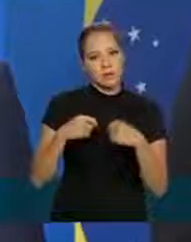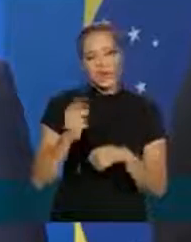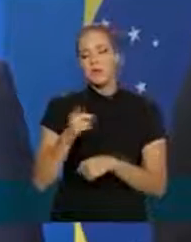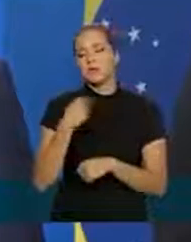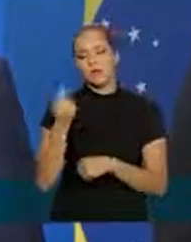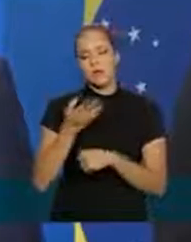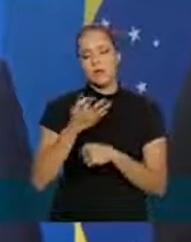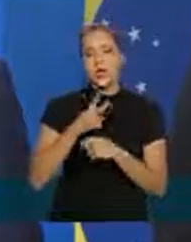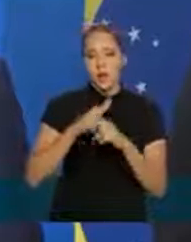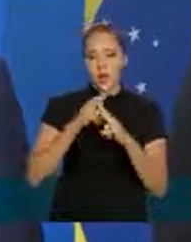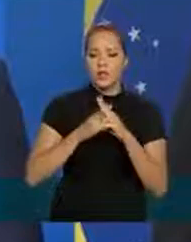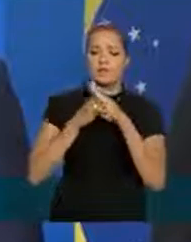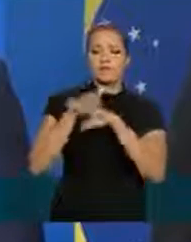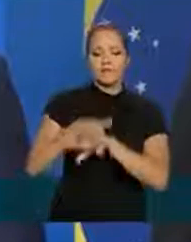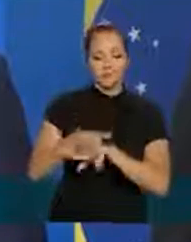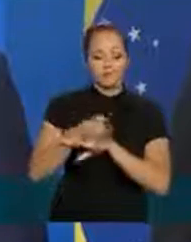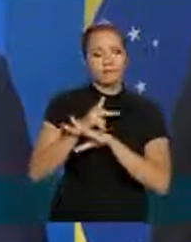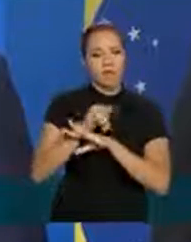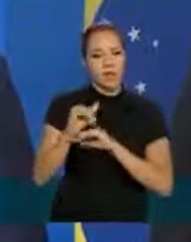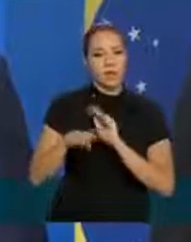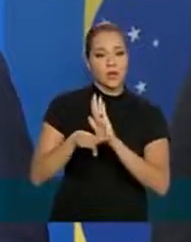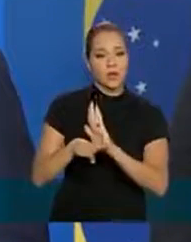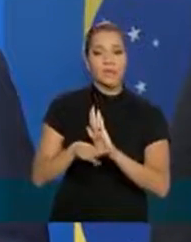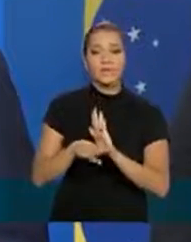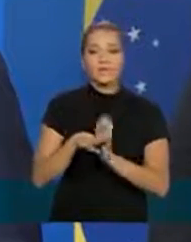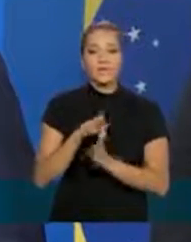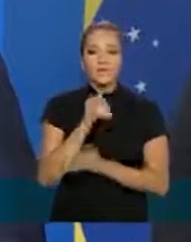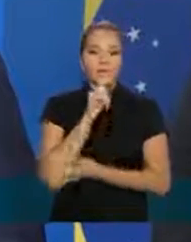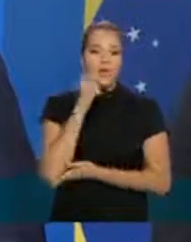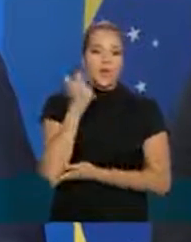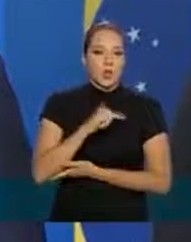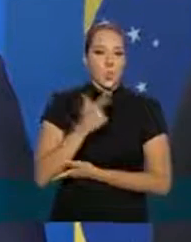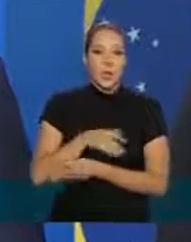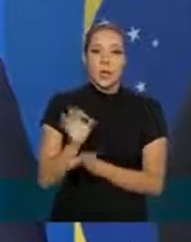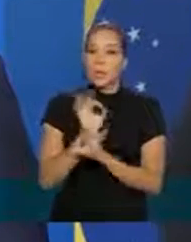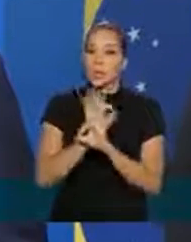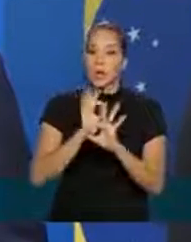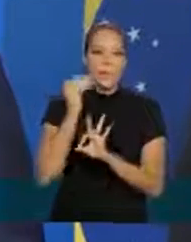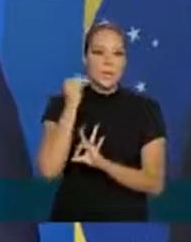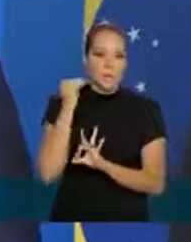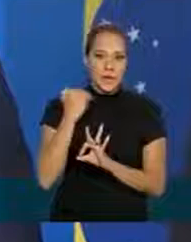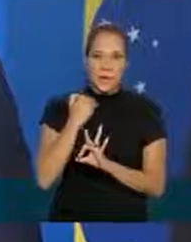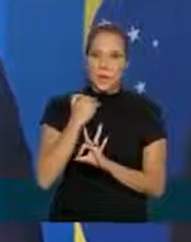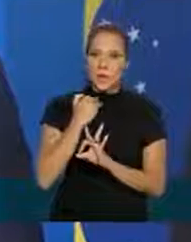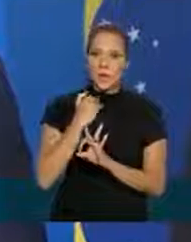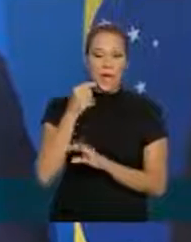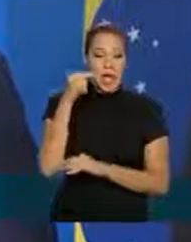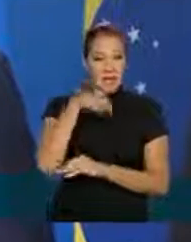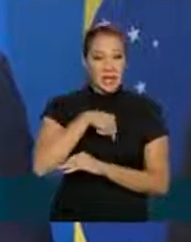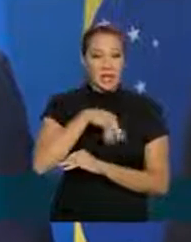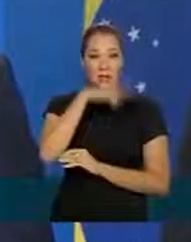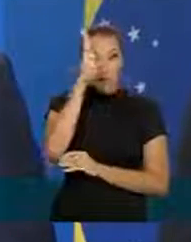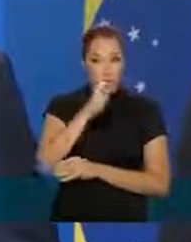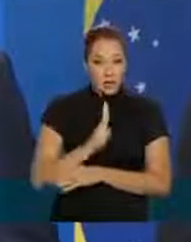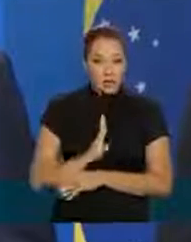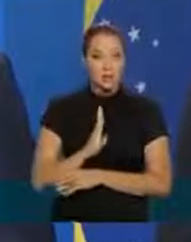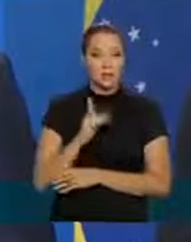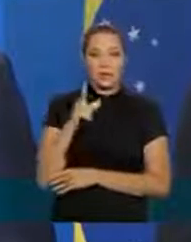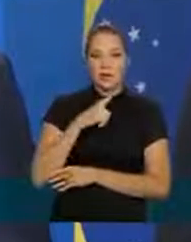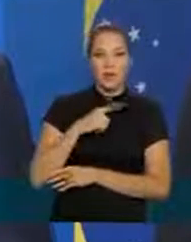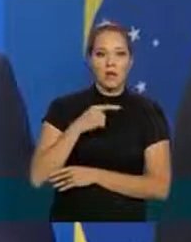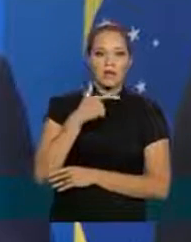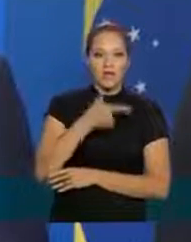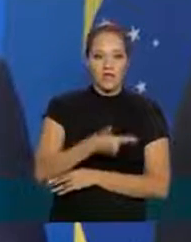entraremos então de uma maneira objetiva não existe nenhum banco mas nem de perto no Brasil que tenha